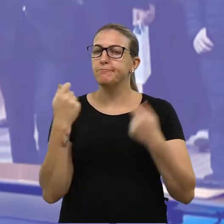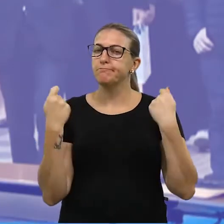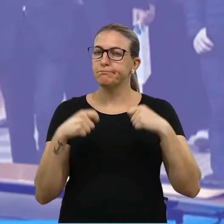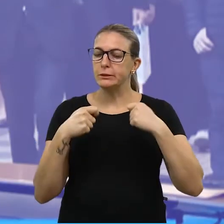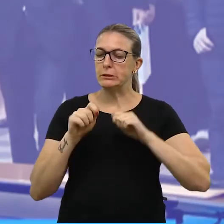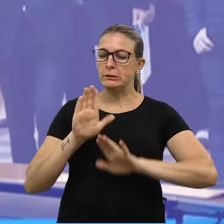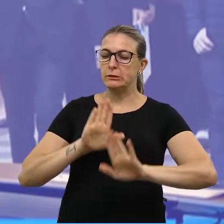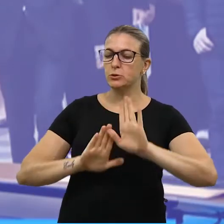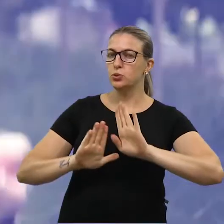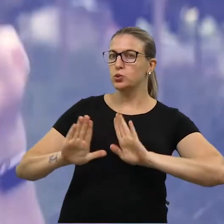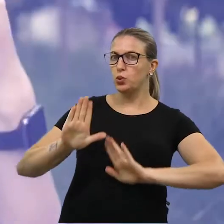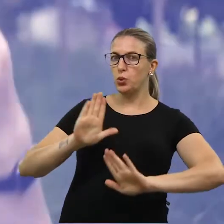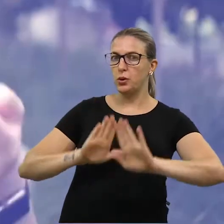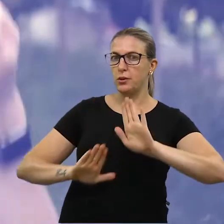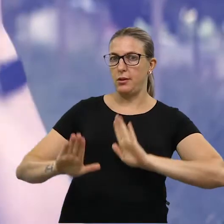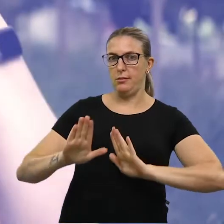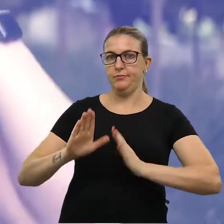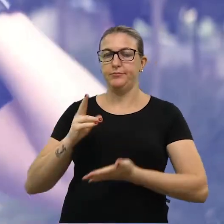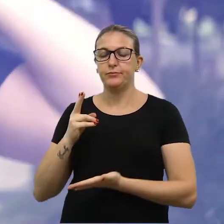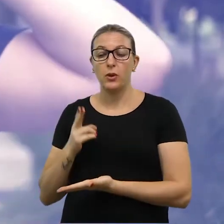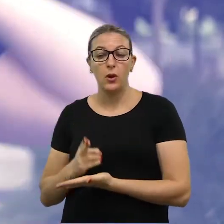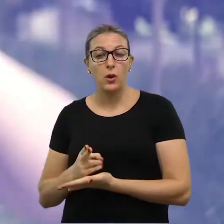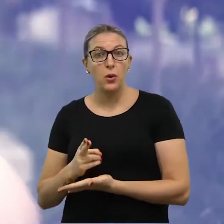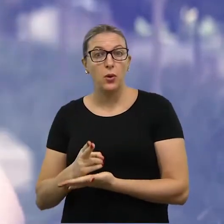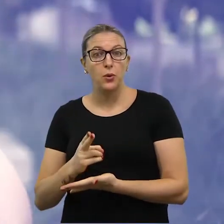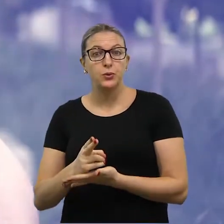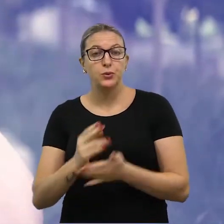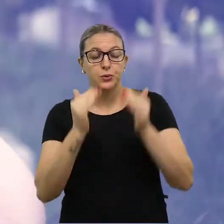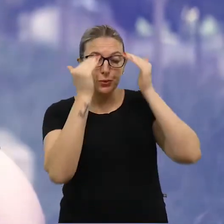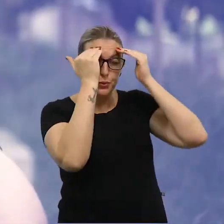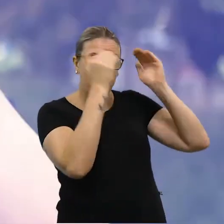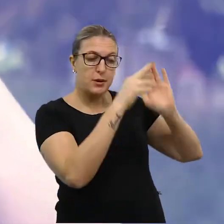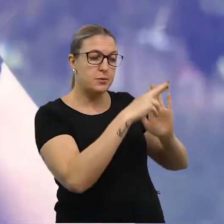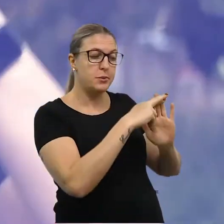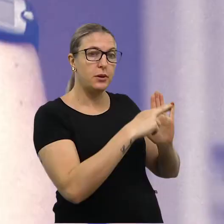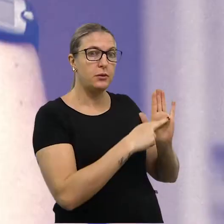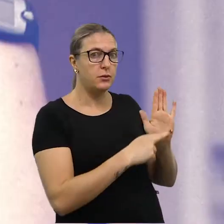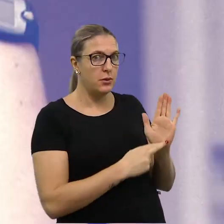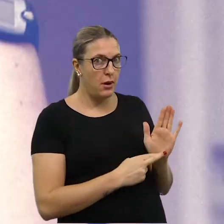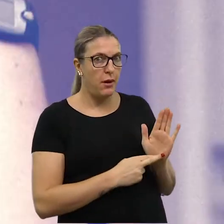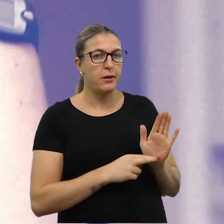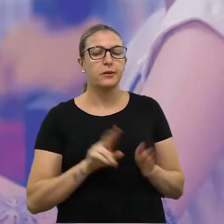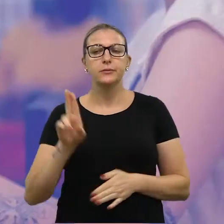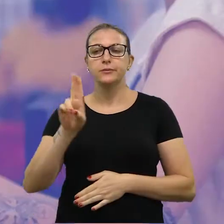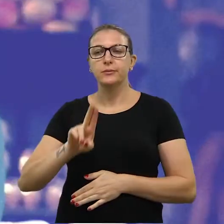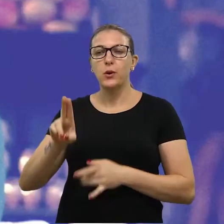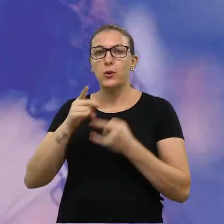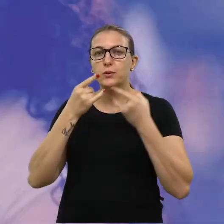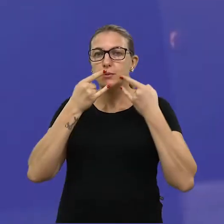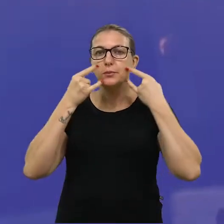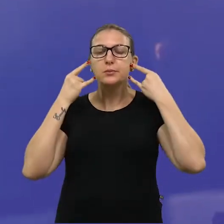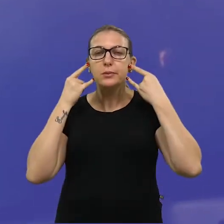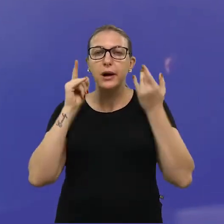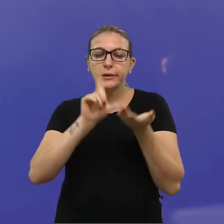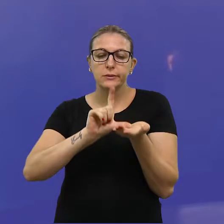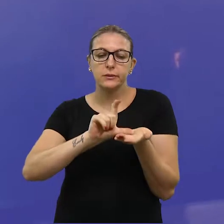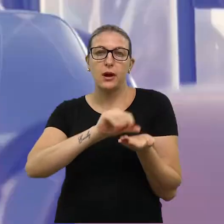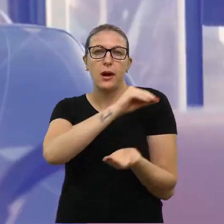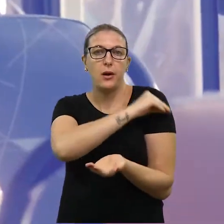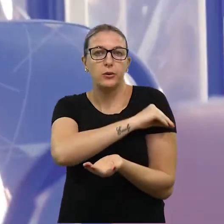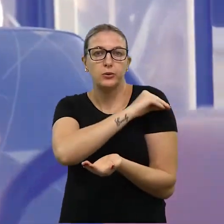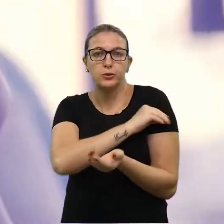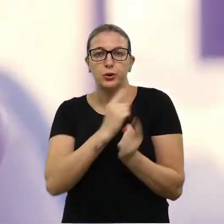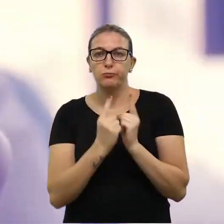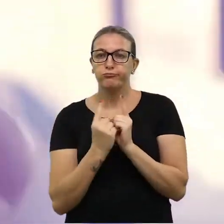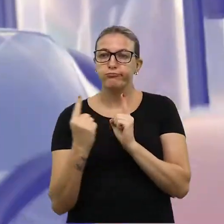se descuidar. Continue adotando os protocolos de saúde, como o uso de máscara, álcool gel e